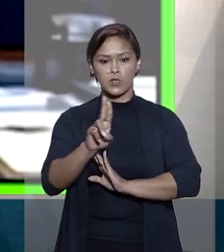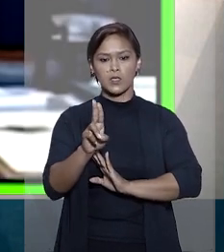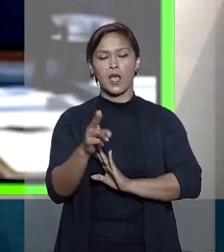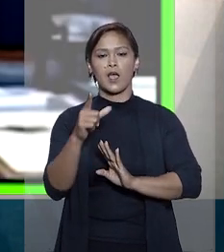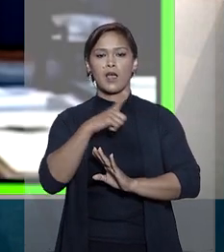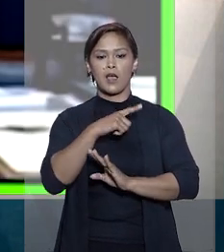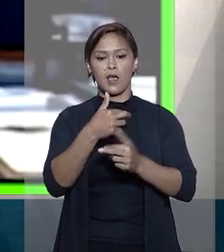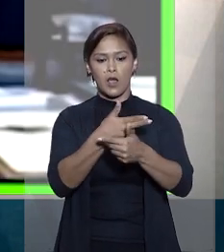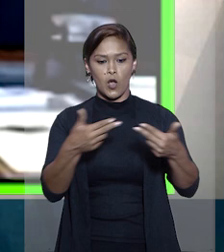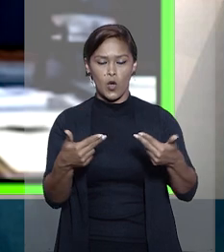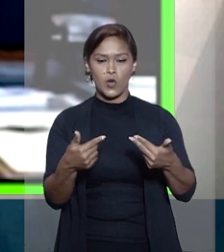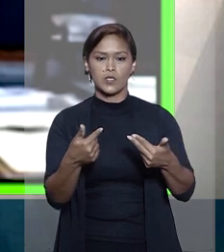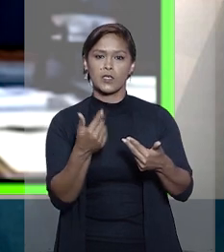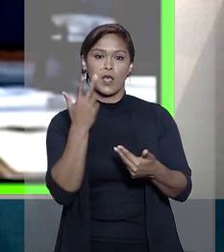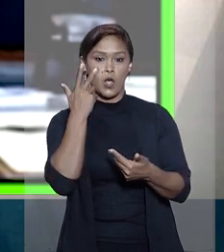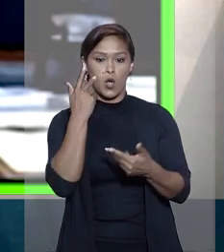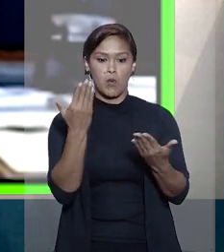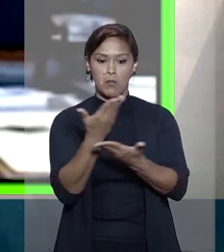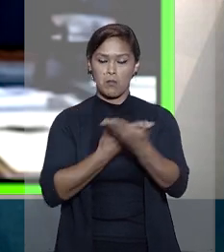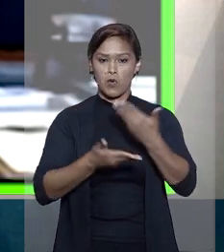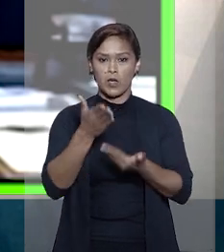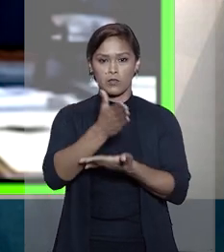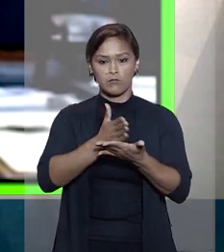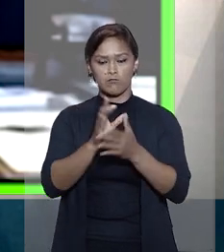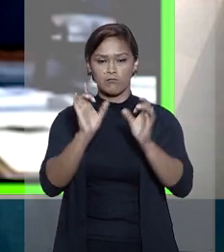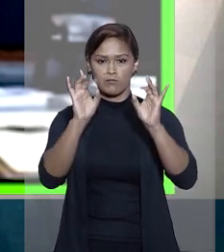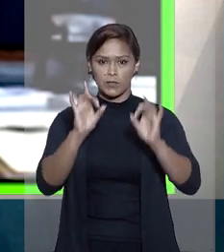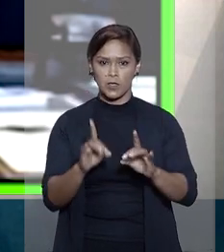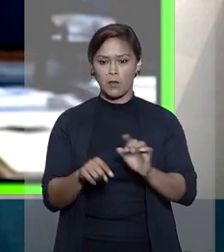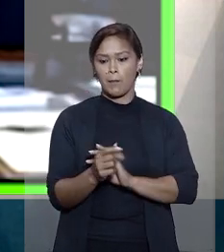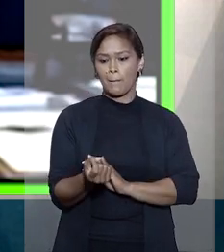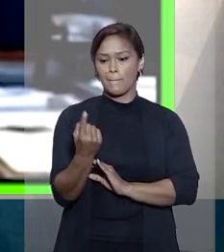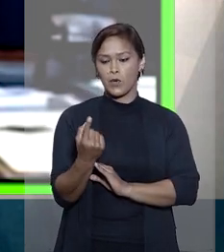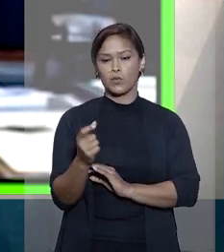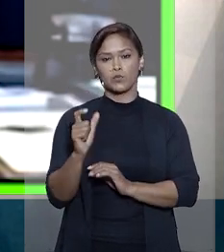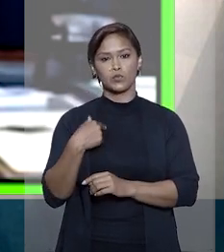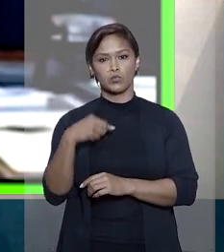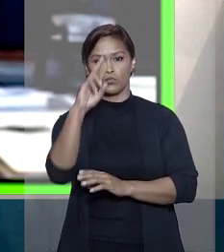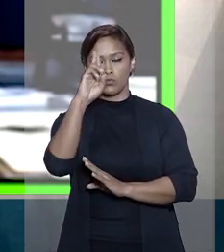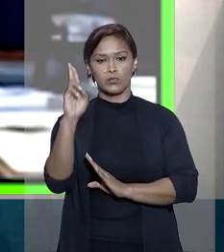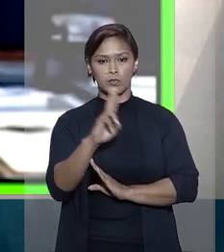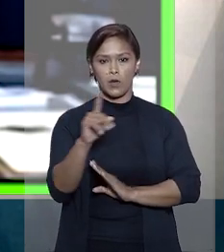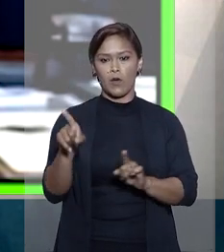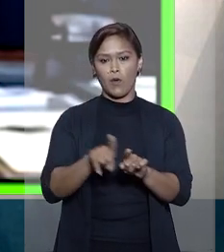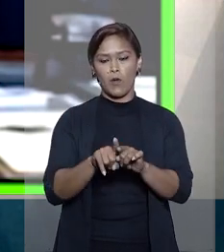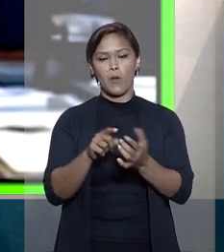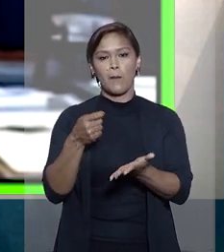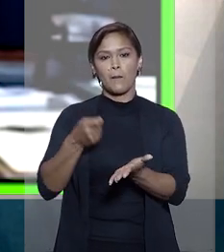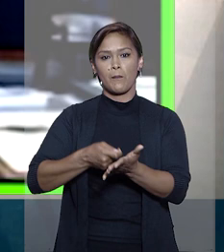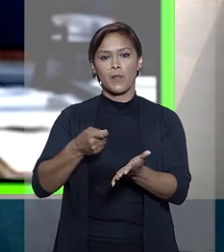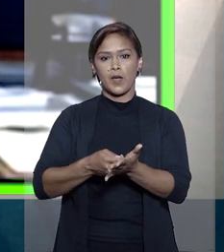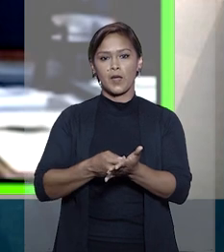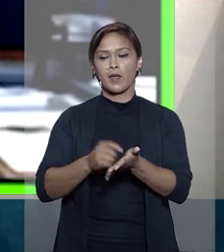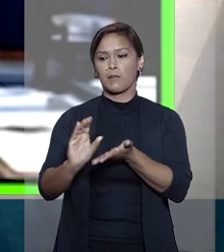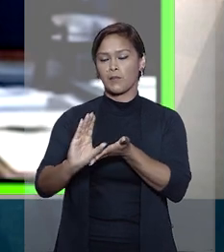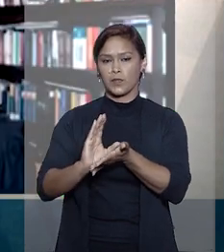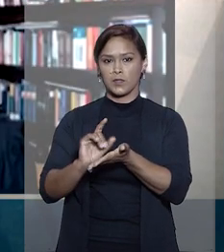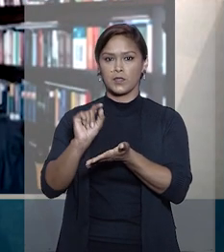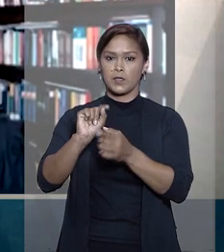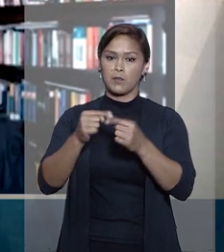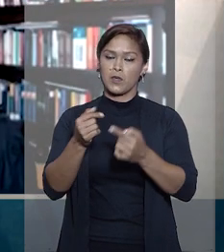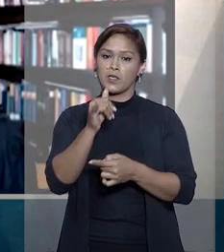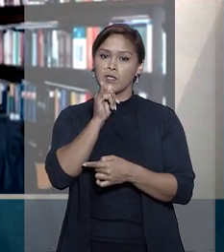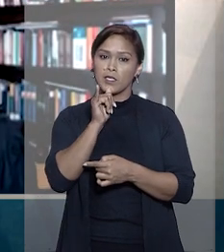ou a fruição da coisa comum indivisa com exclusividade por um dos coproprietários enseja o pagamento de indenização,